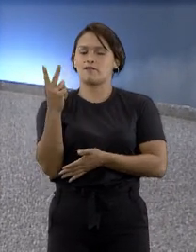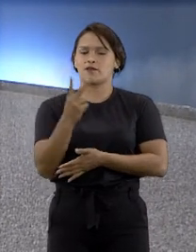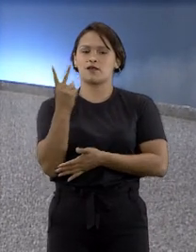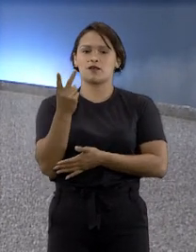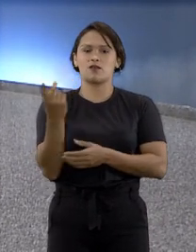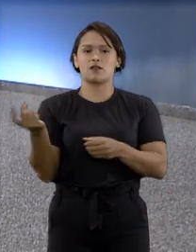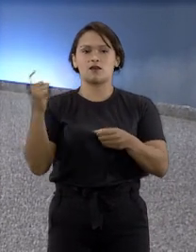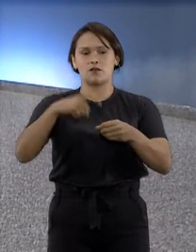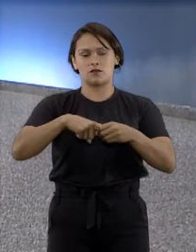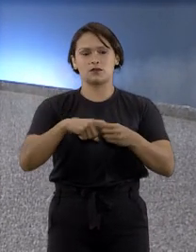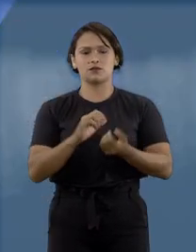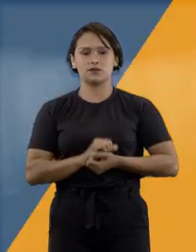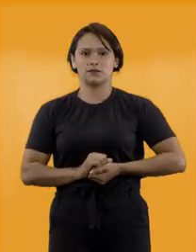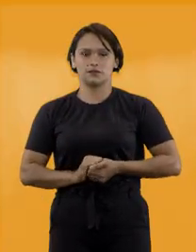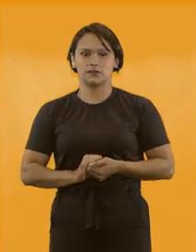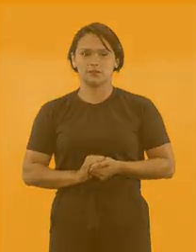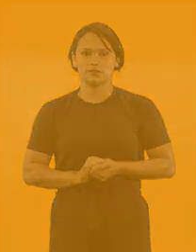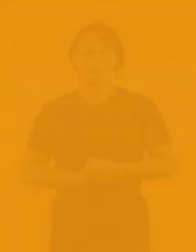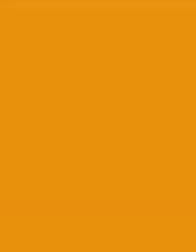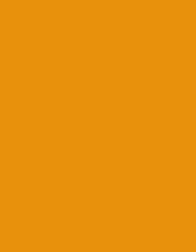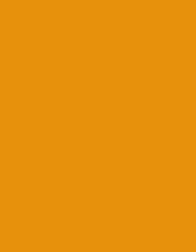validade. Eu volto em instantes.